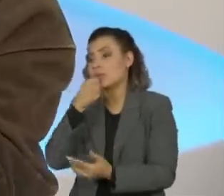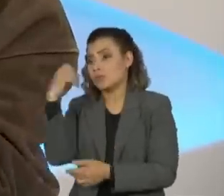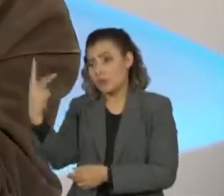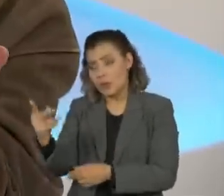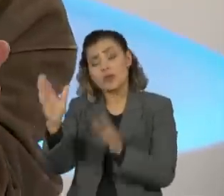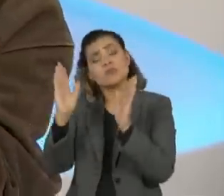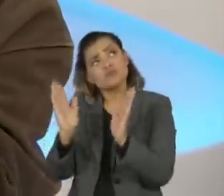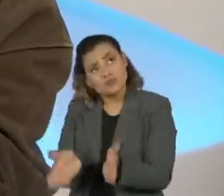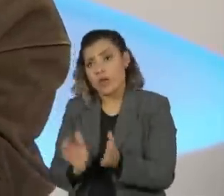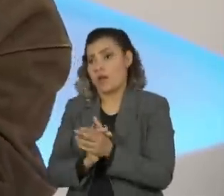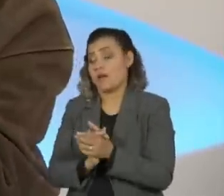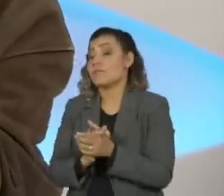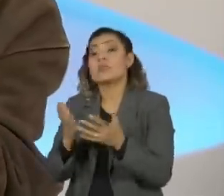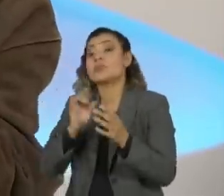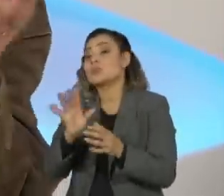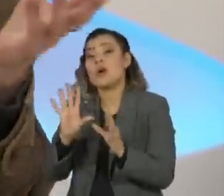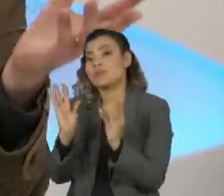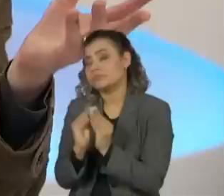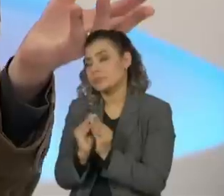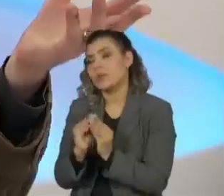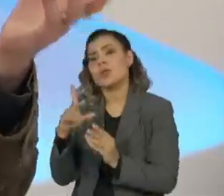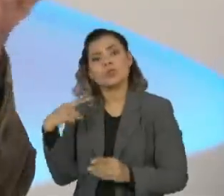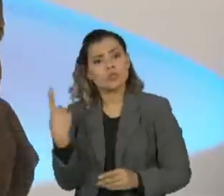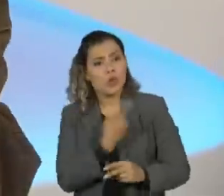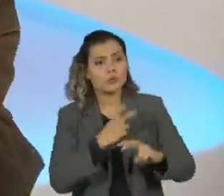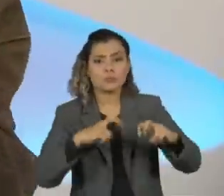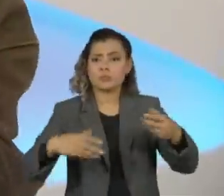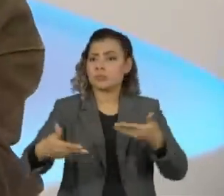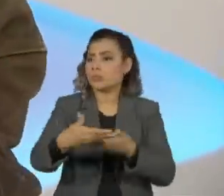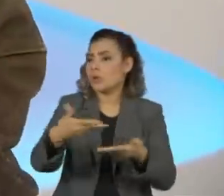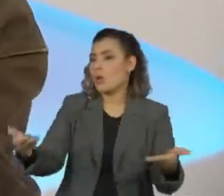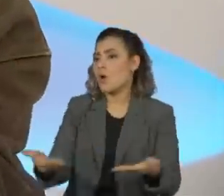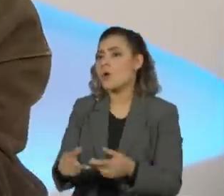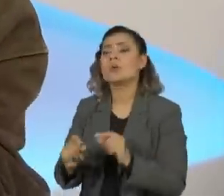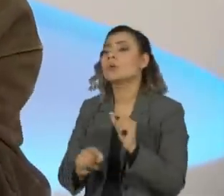E quero dizer o seguinte, olha, nós estamos aqui exatamente